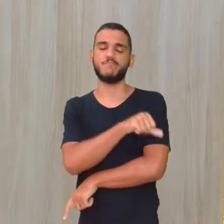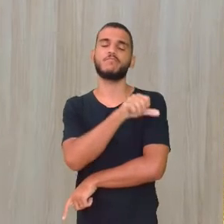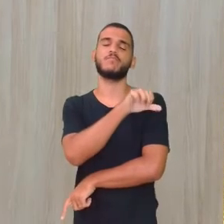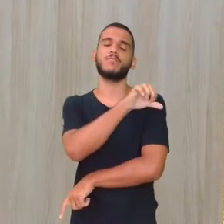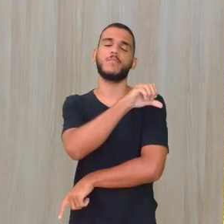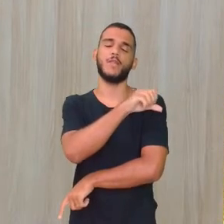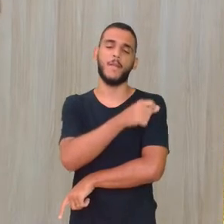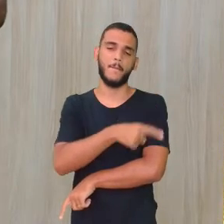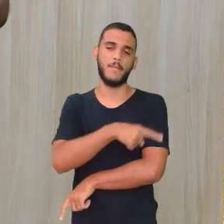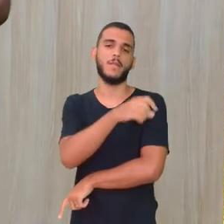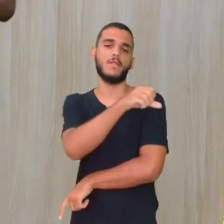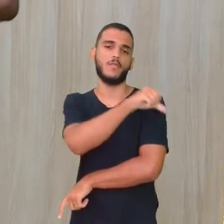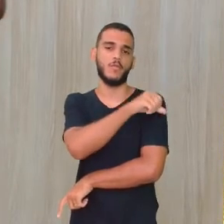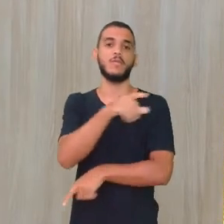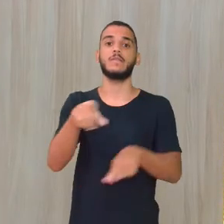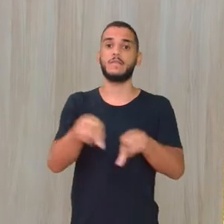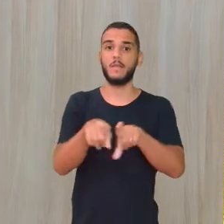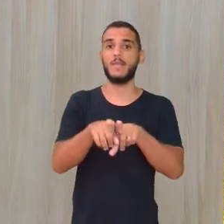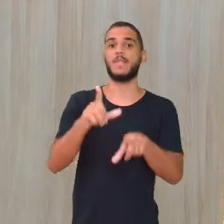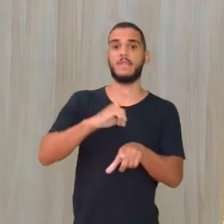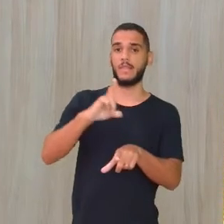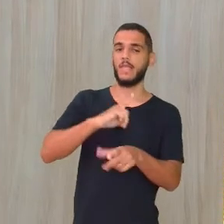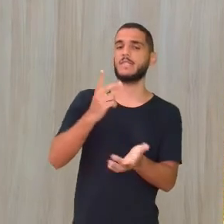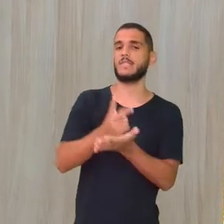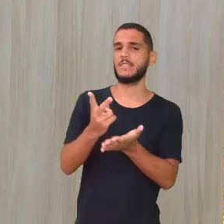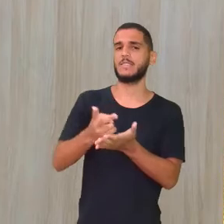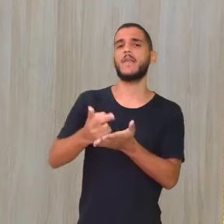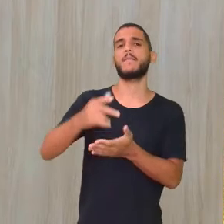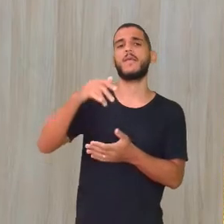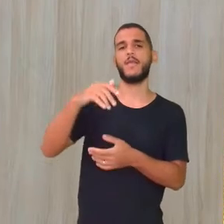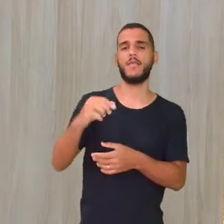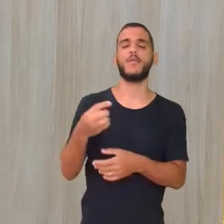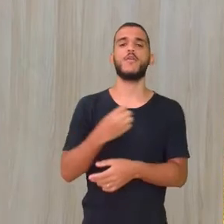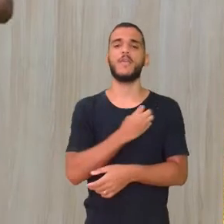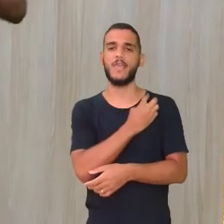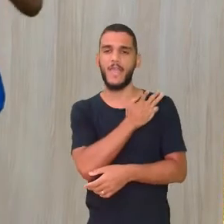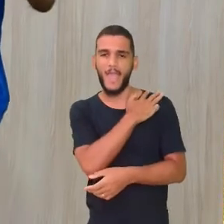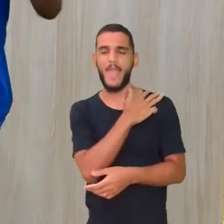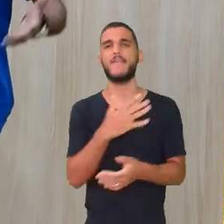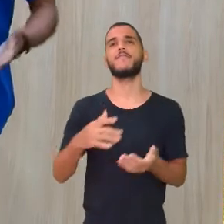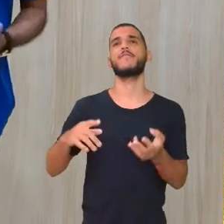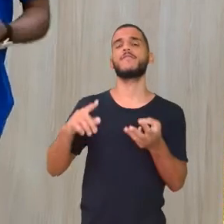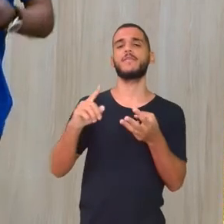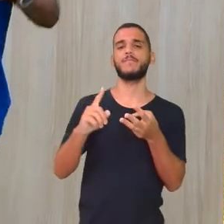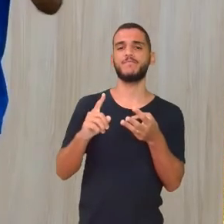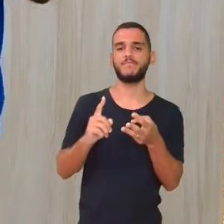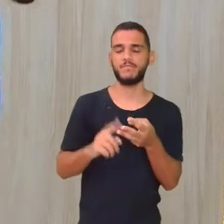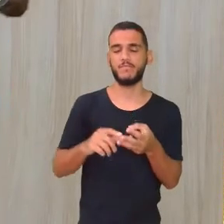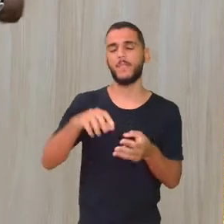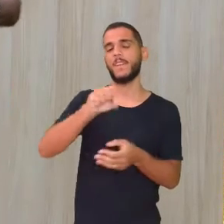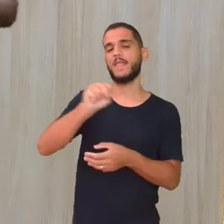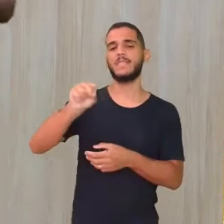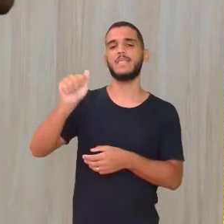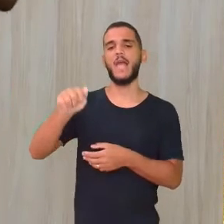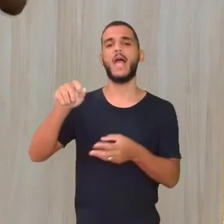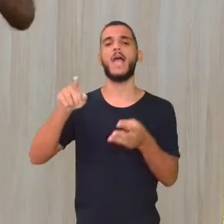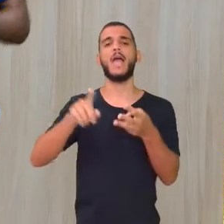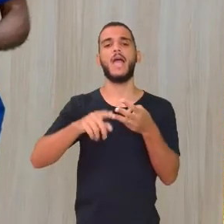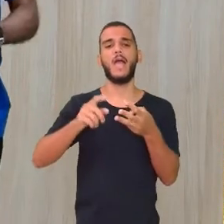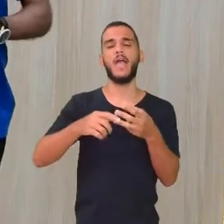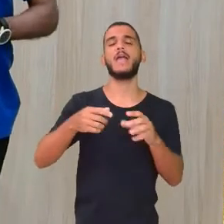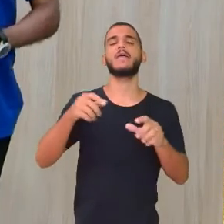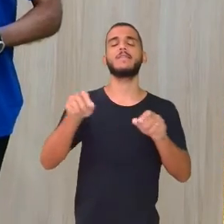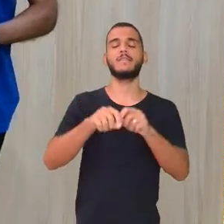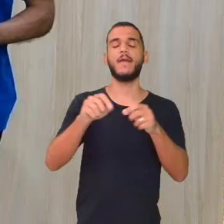muito rico É um conteúdo, cai bastante na prova do IFE, do ETE, do SSA, do Enem Você que é aluno da escola também,